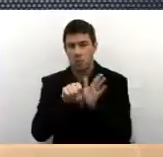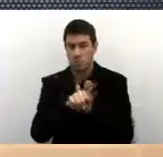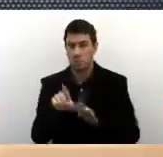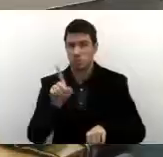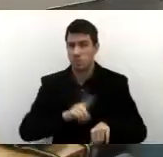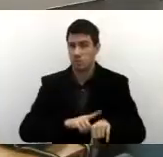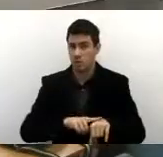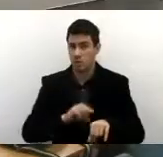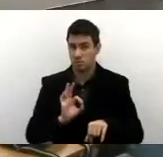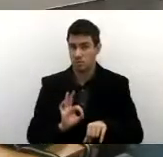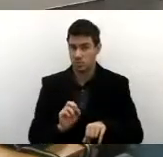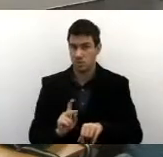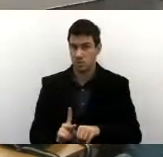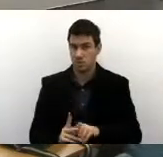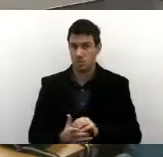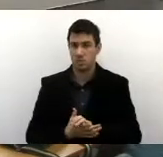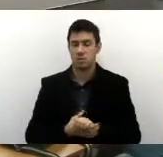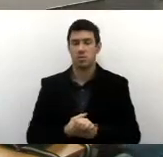horário.